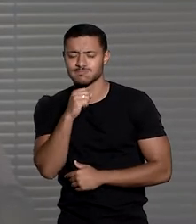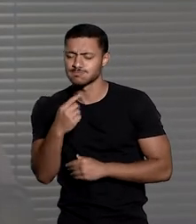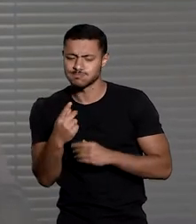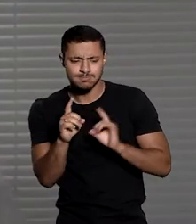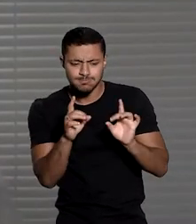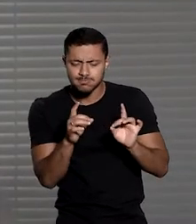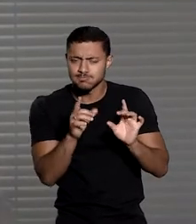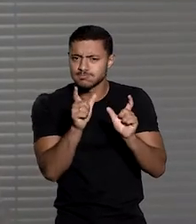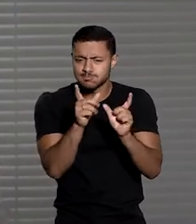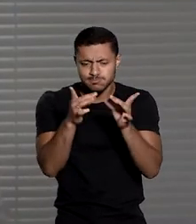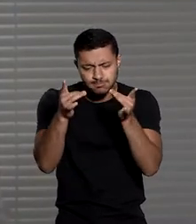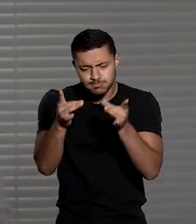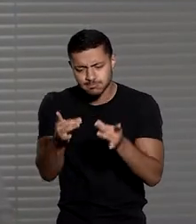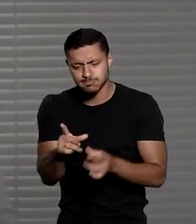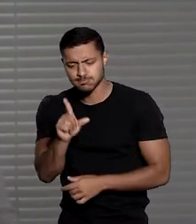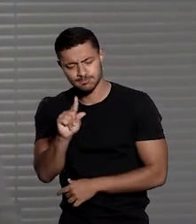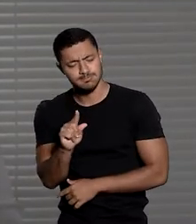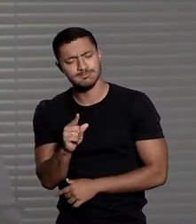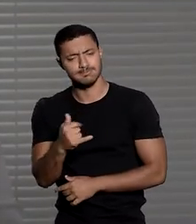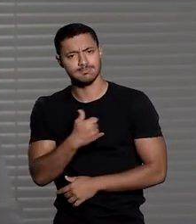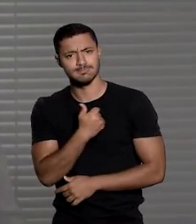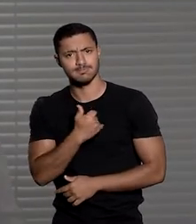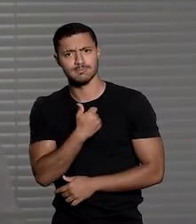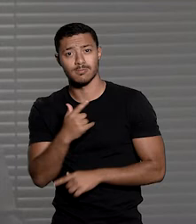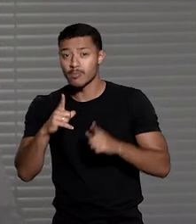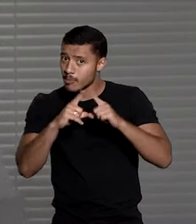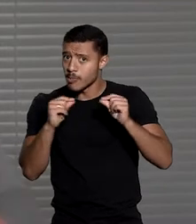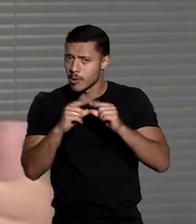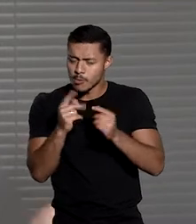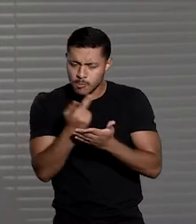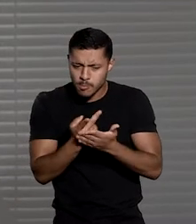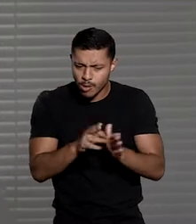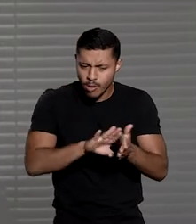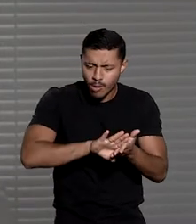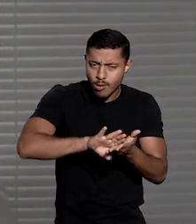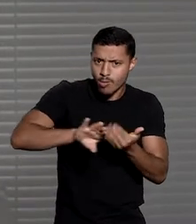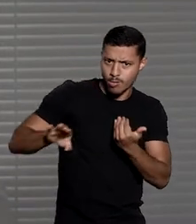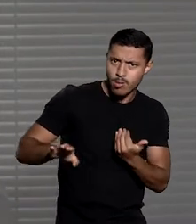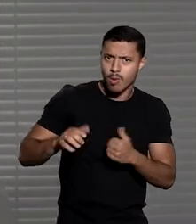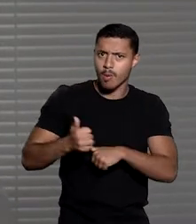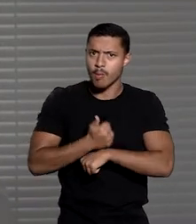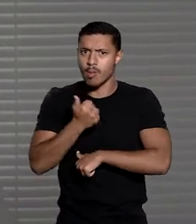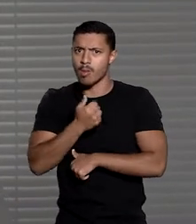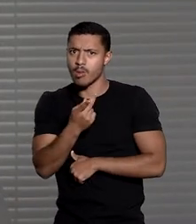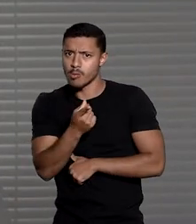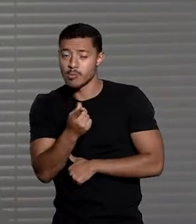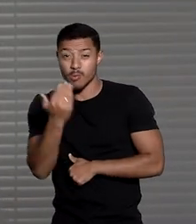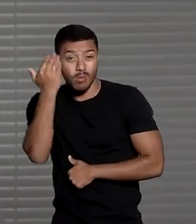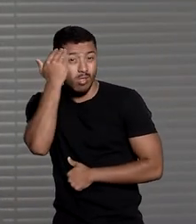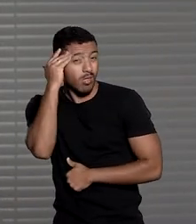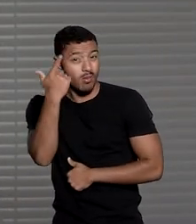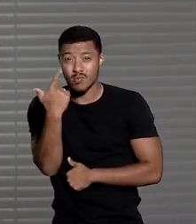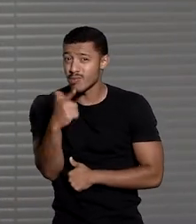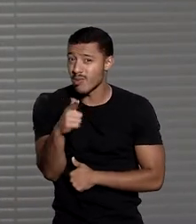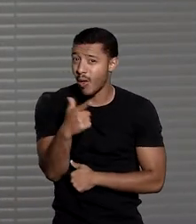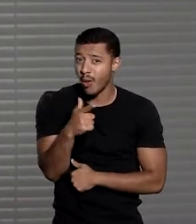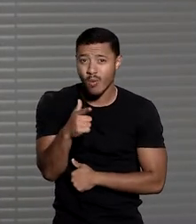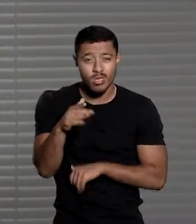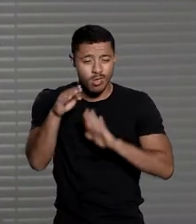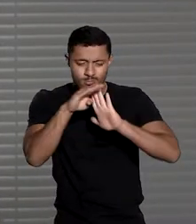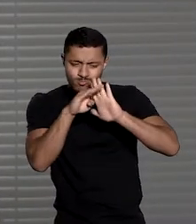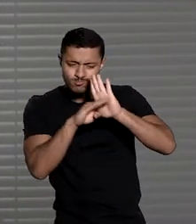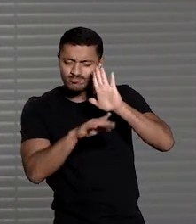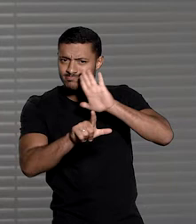apenas ao critério da minoridade. O Distrito Federal buscava a retirada do benefício, por entender que não há previsão